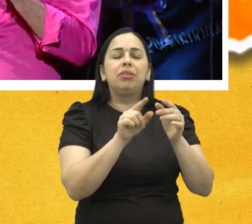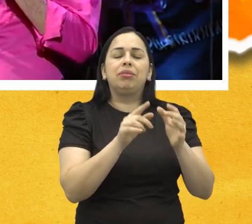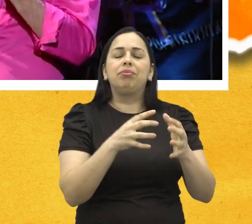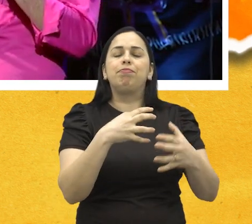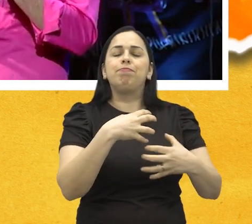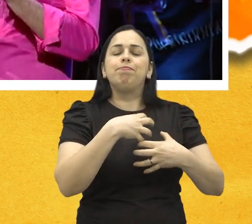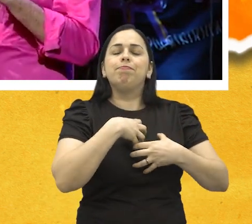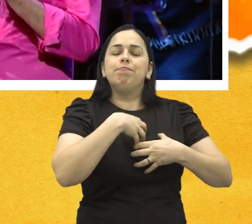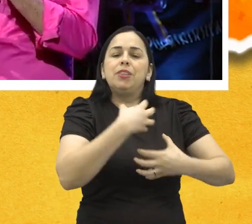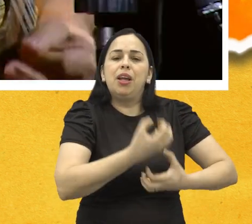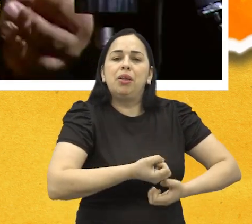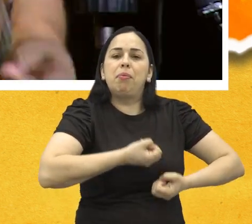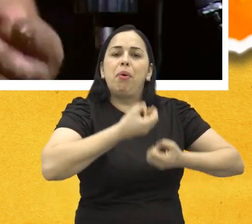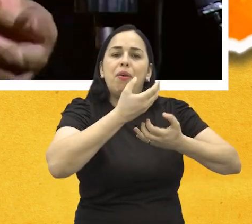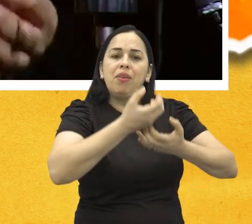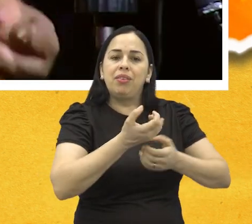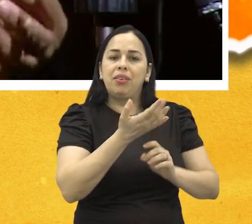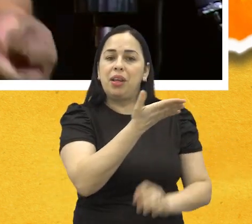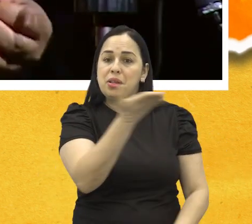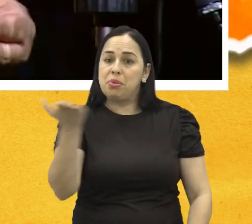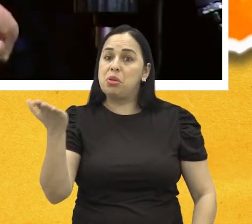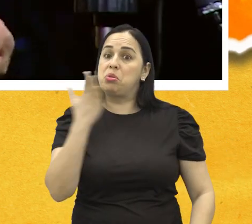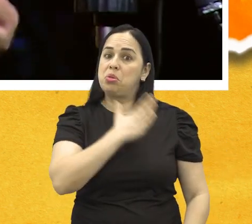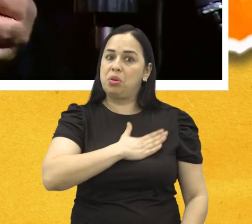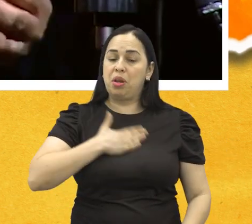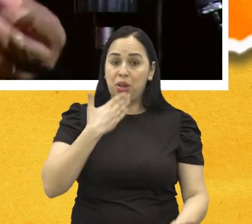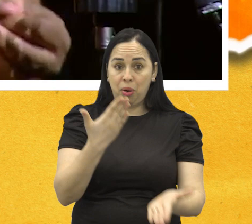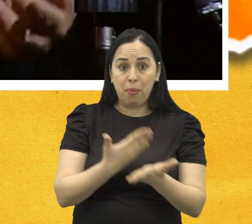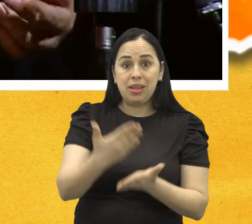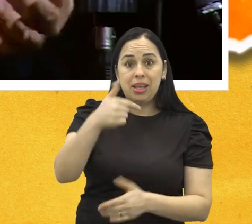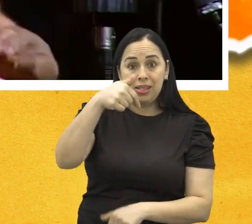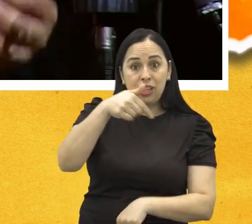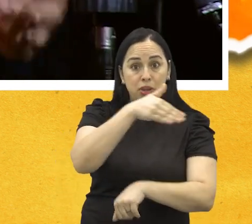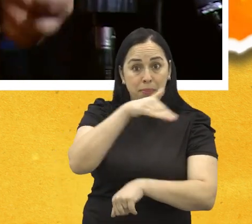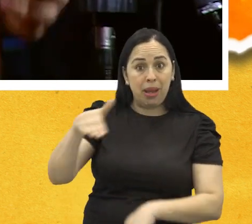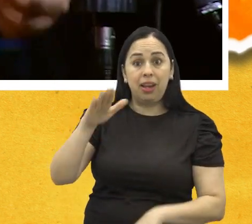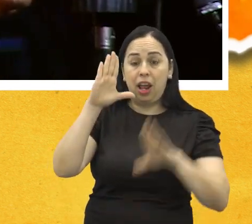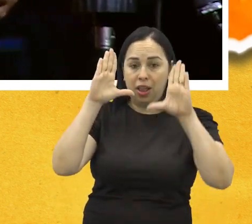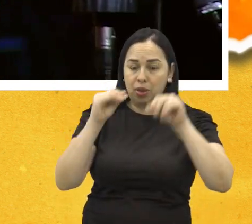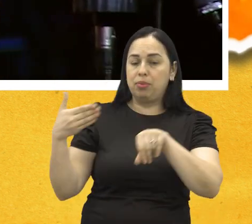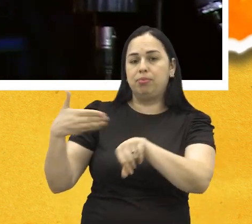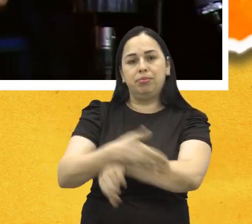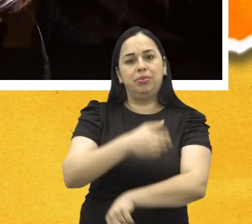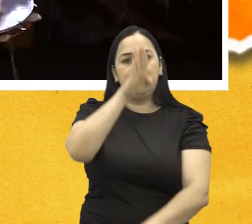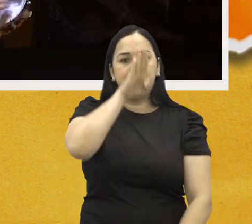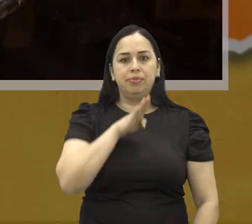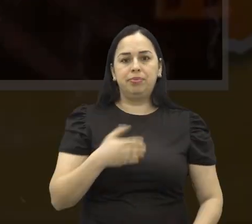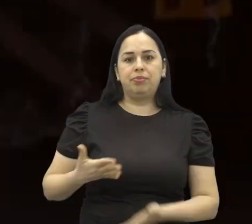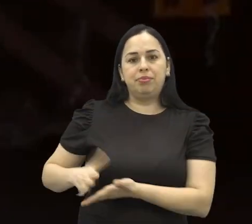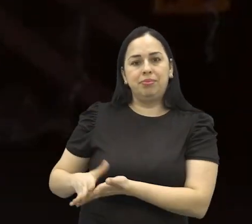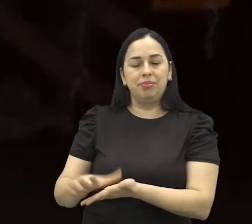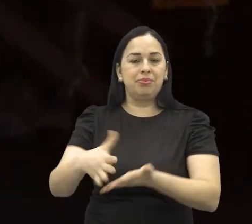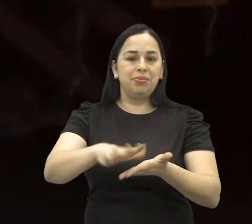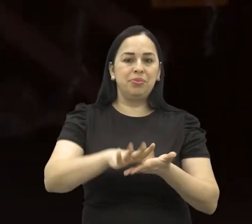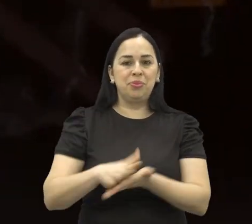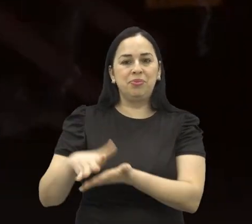energia poética e que cativa o público. O show começa às sete e meia da noite e a entrada é gratuita.